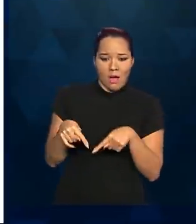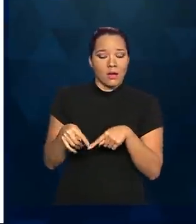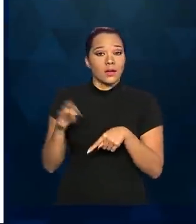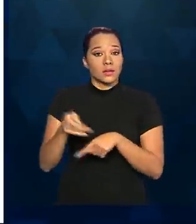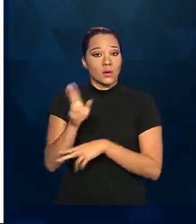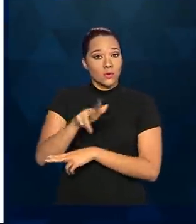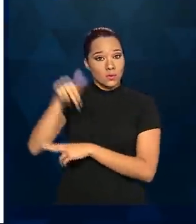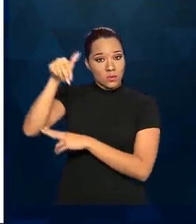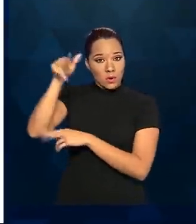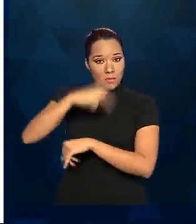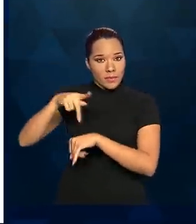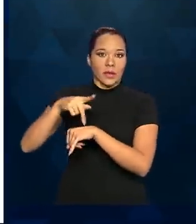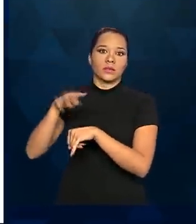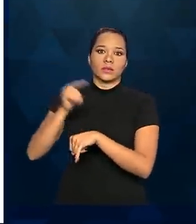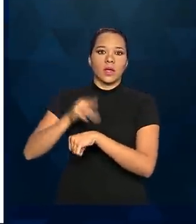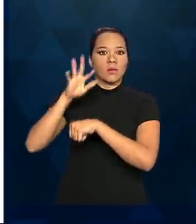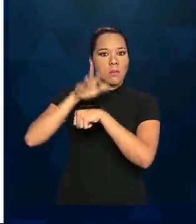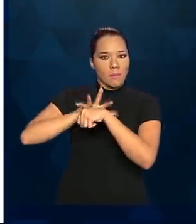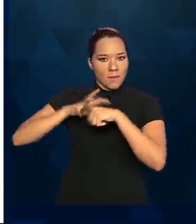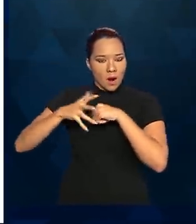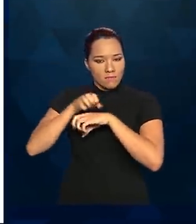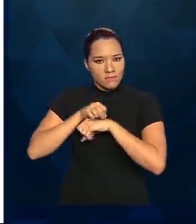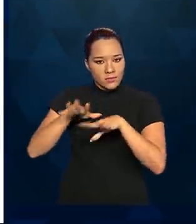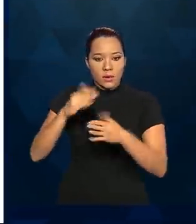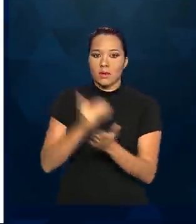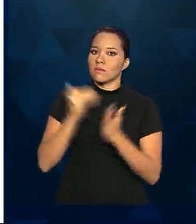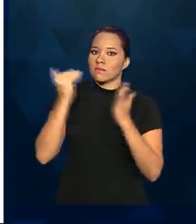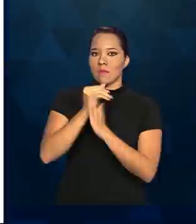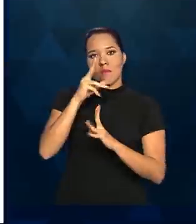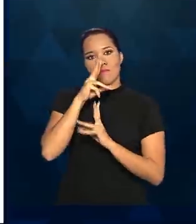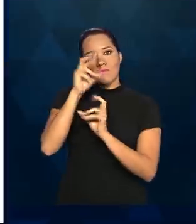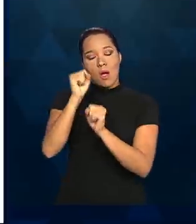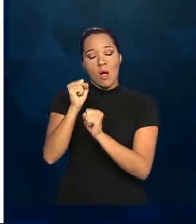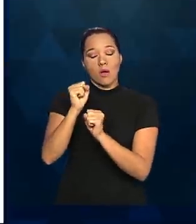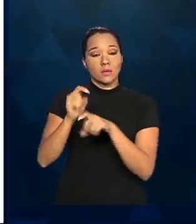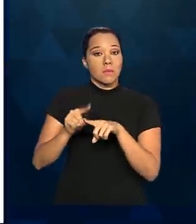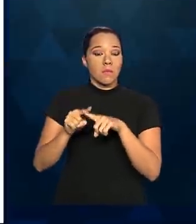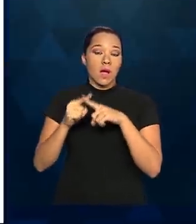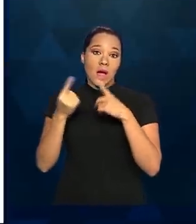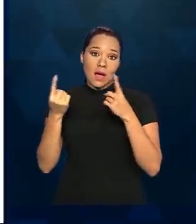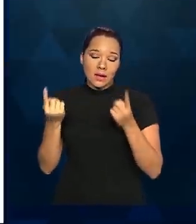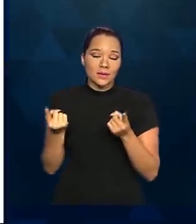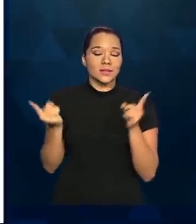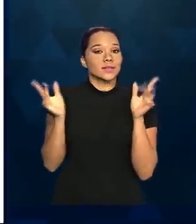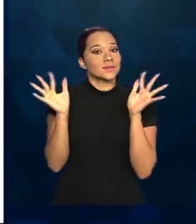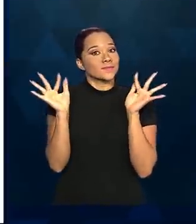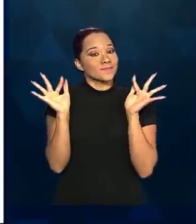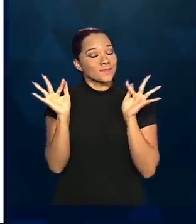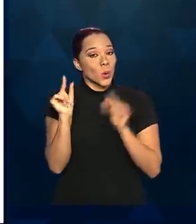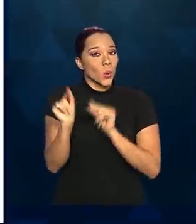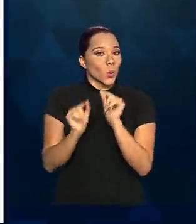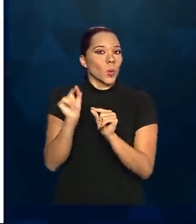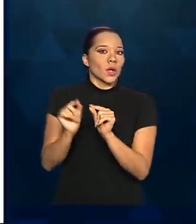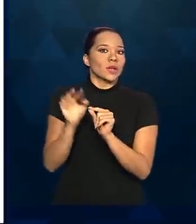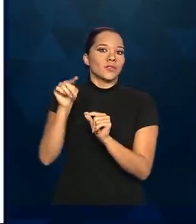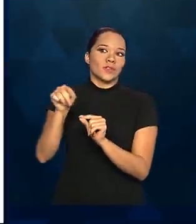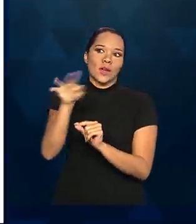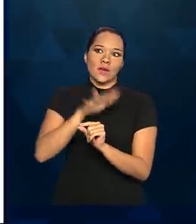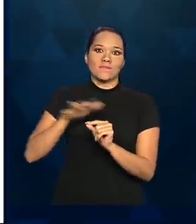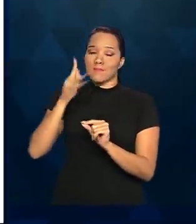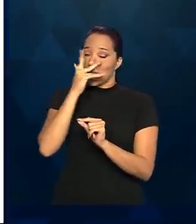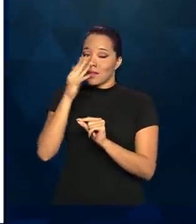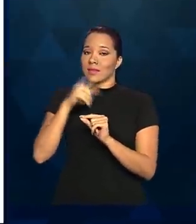tem uma epidemia muito mais intensa, mas, felizmente, já num cenário de